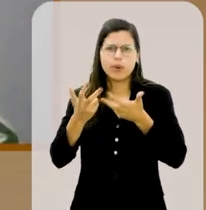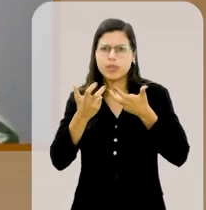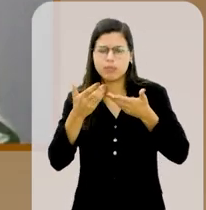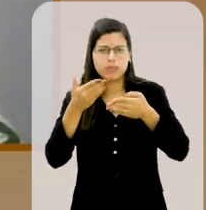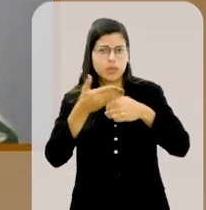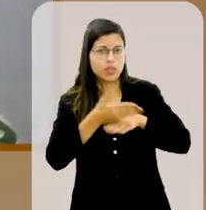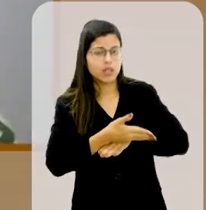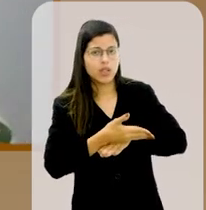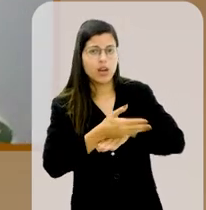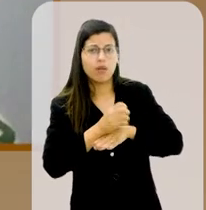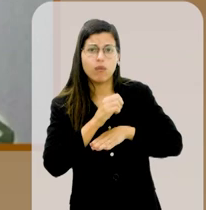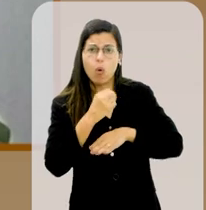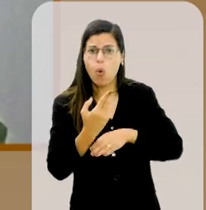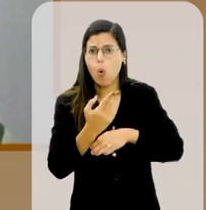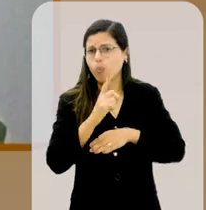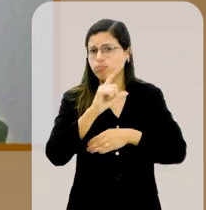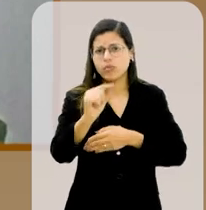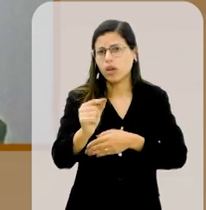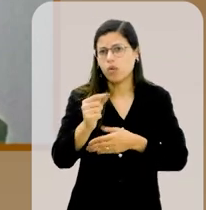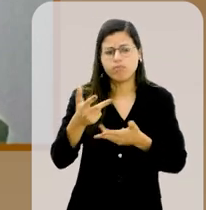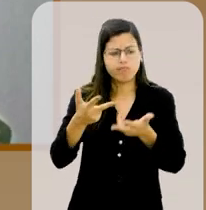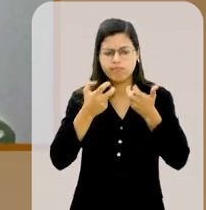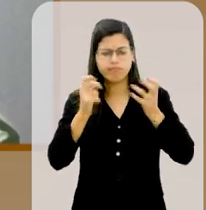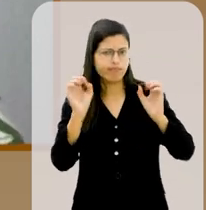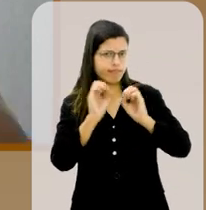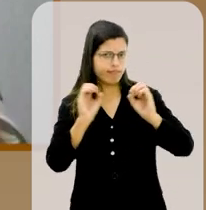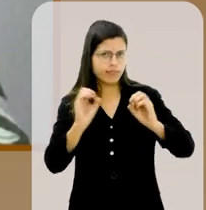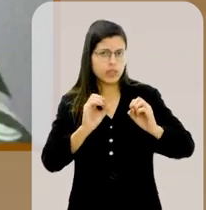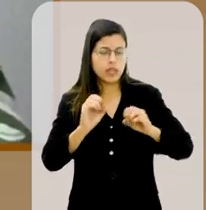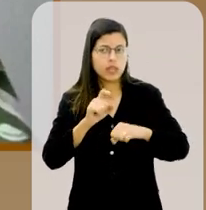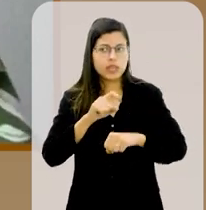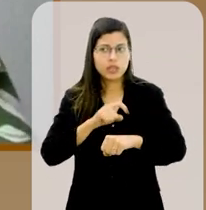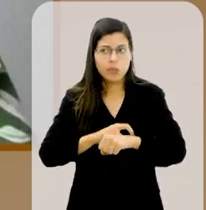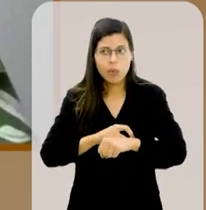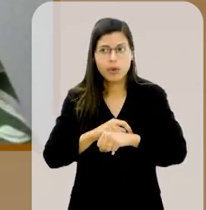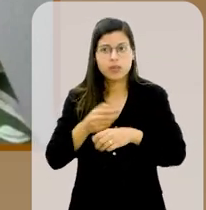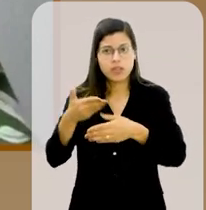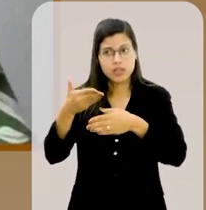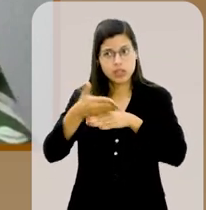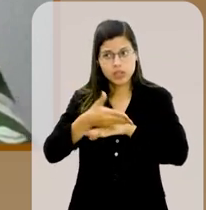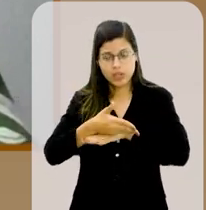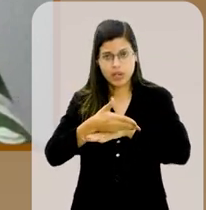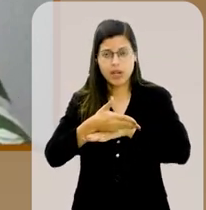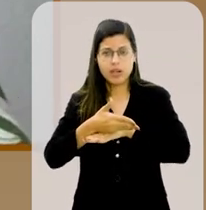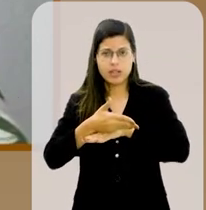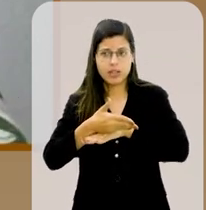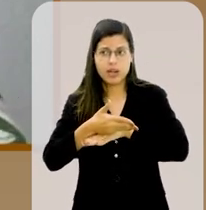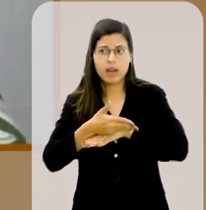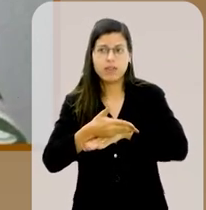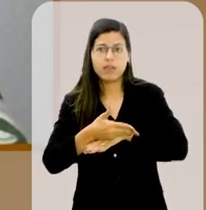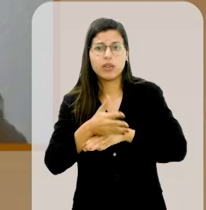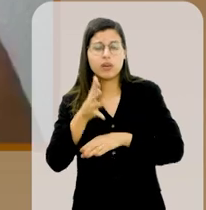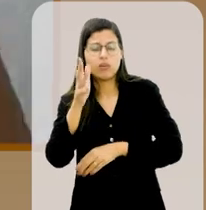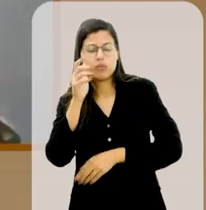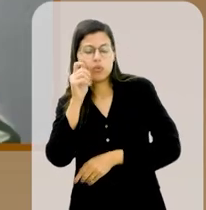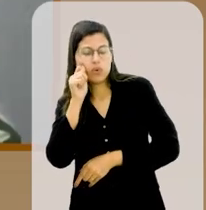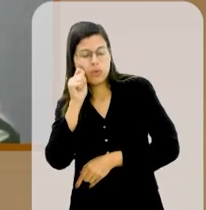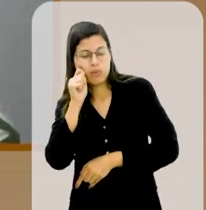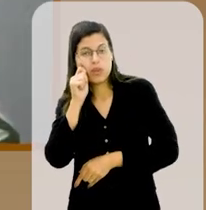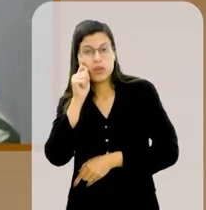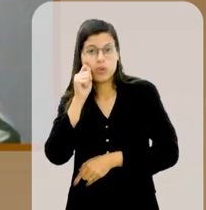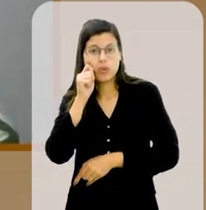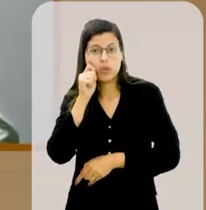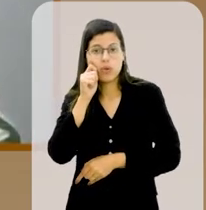quando ele chegava ou não percebia quando ele saía. E nesse momento em que ele estava, ele chegava e que eu estava